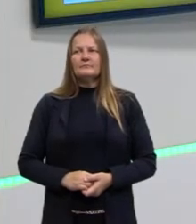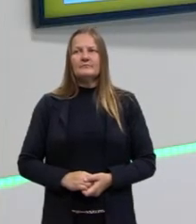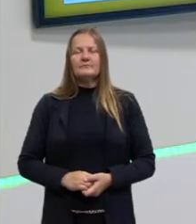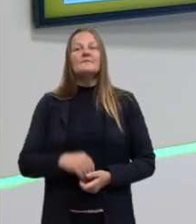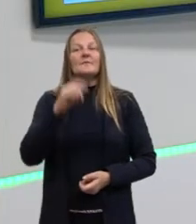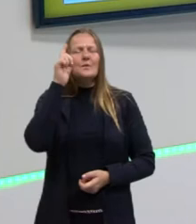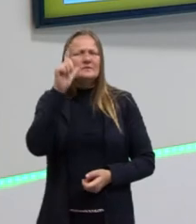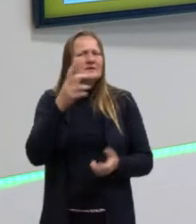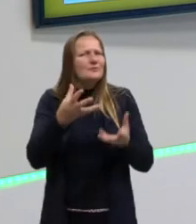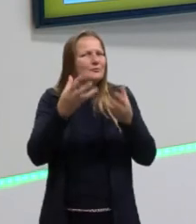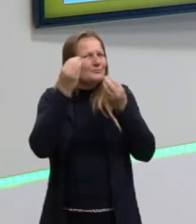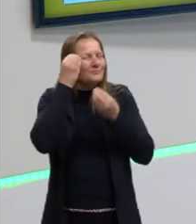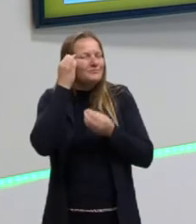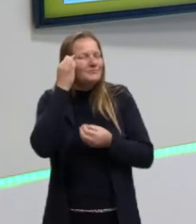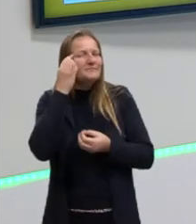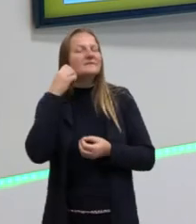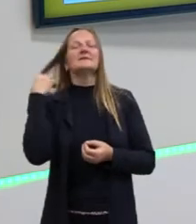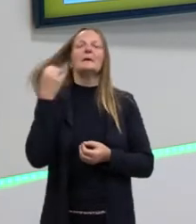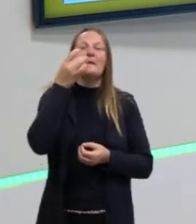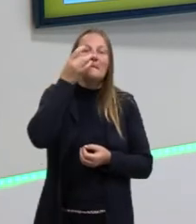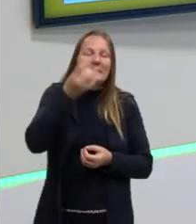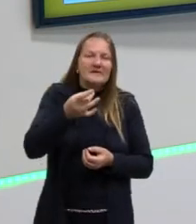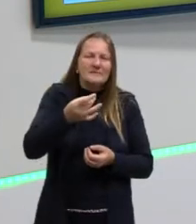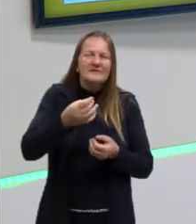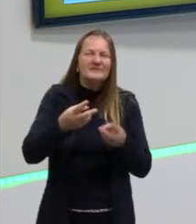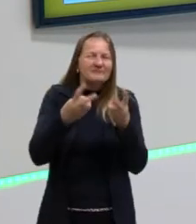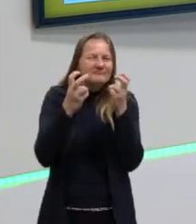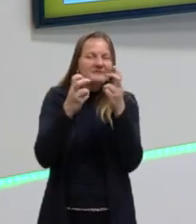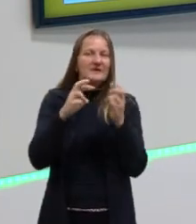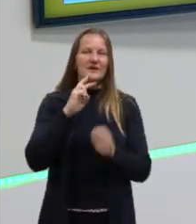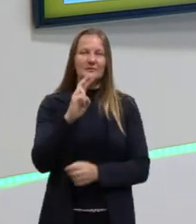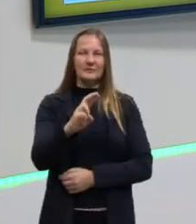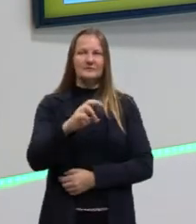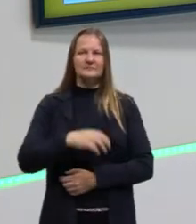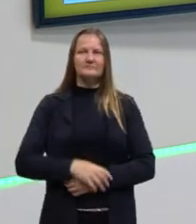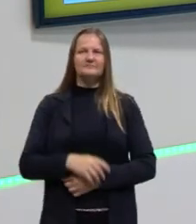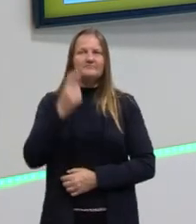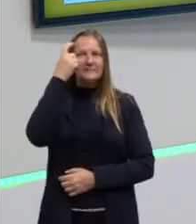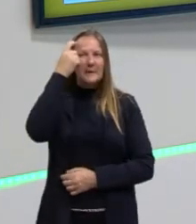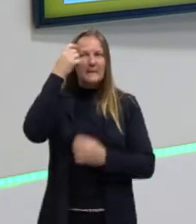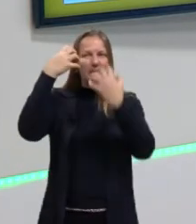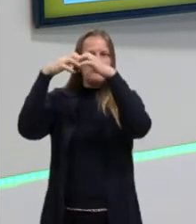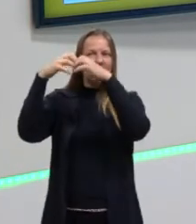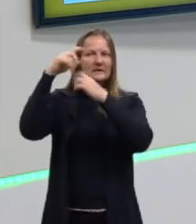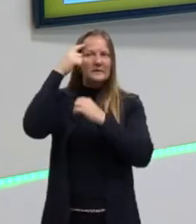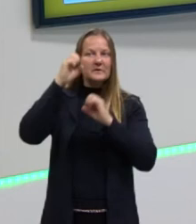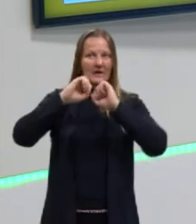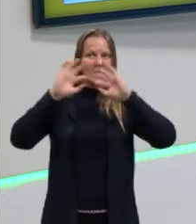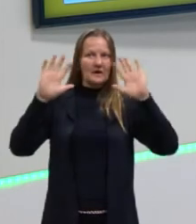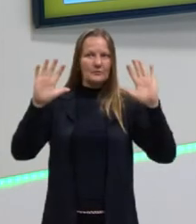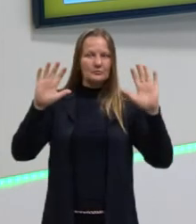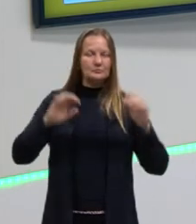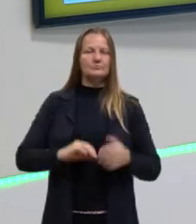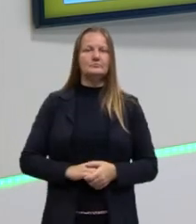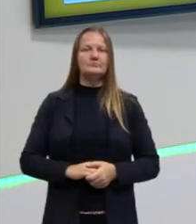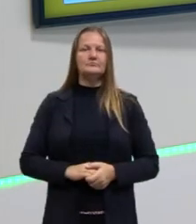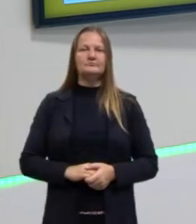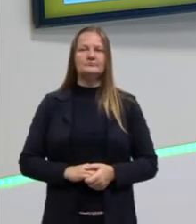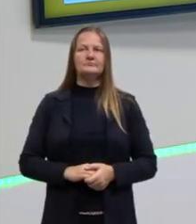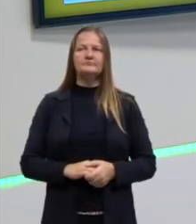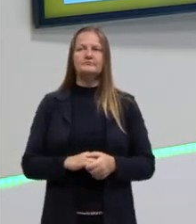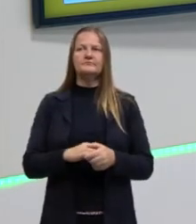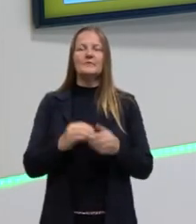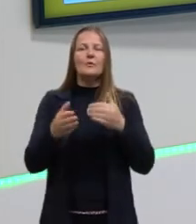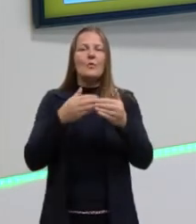Conseguiram chegar aí no parecer, no resultado? Aqui na cabecinha, ficou claro para vocês? Então, está bom.